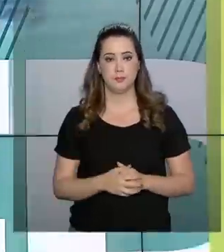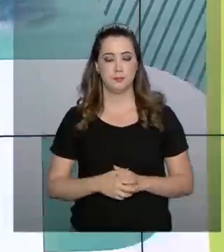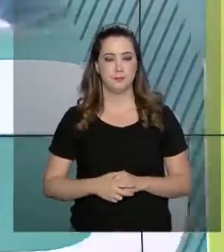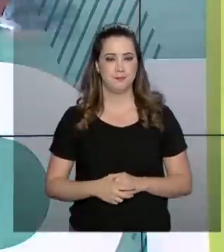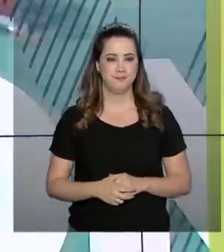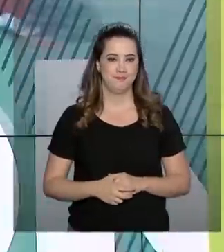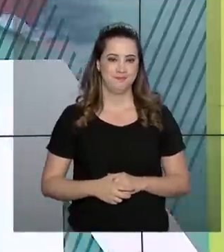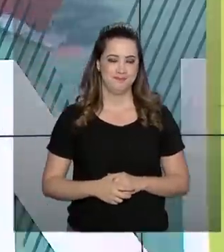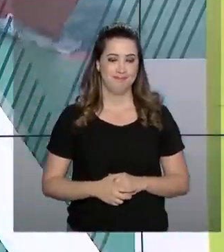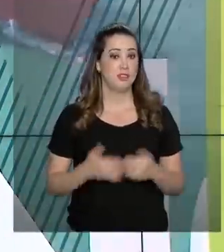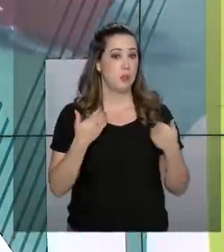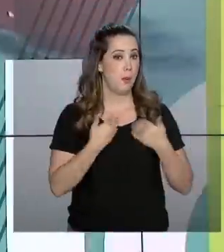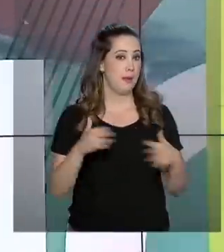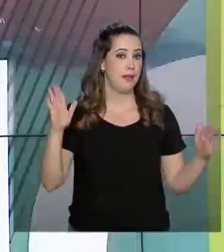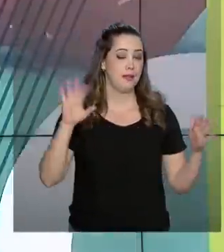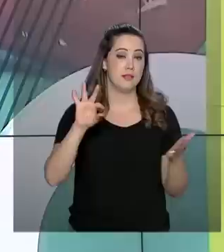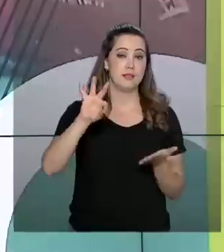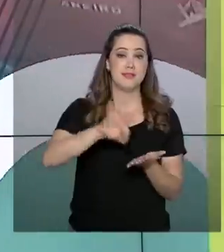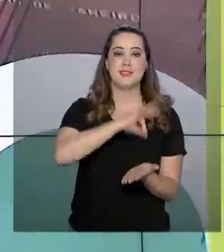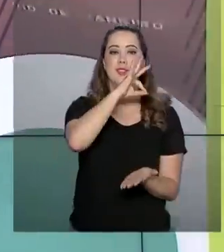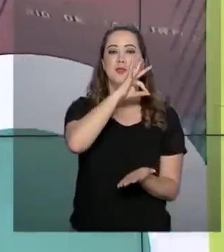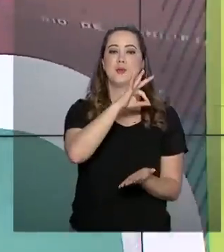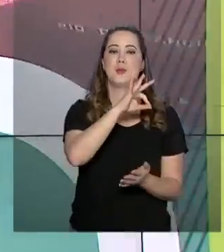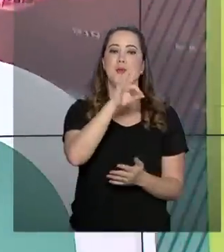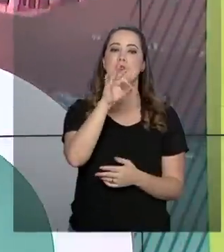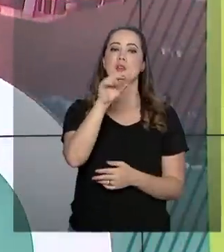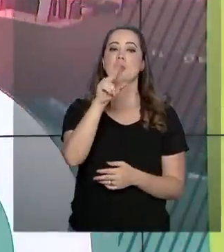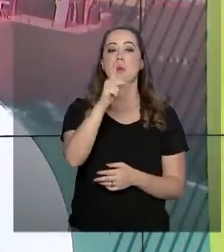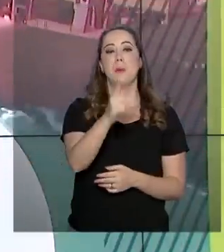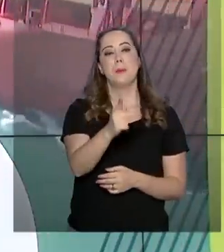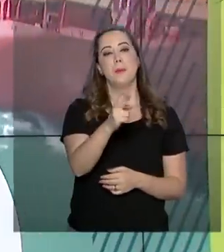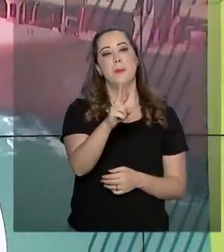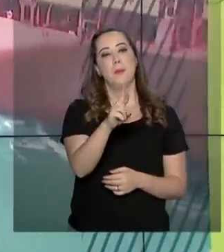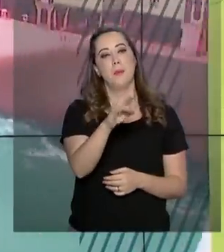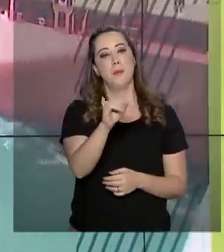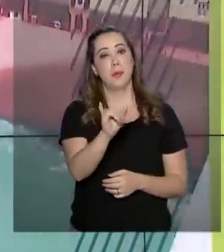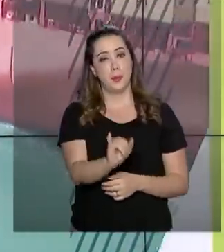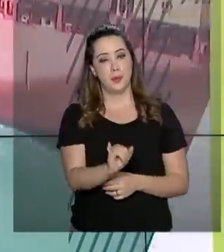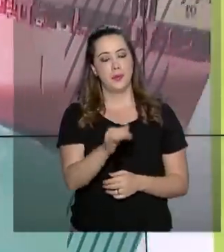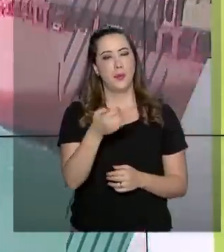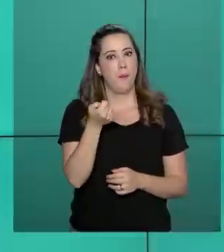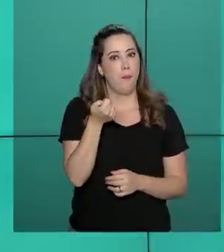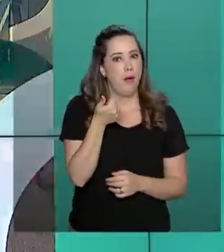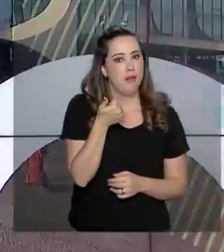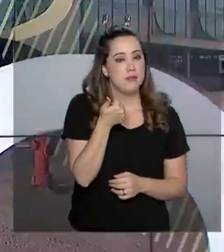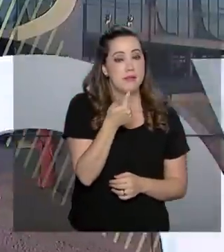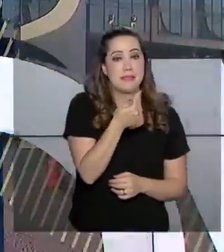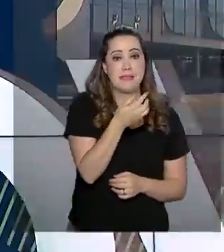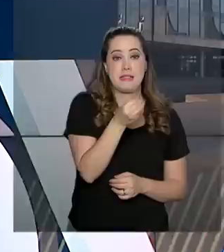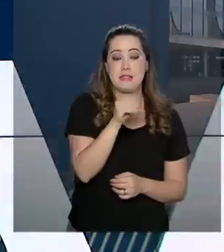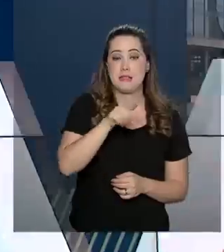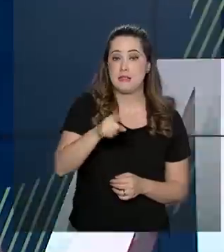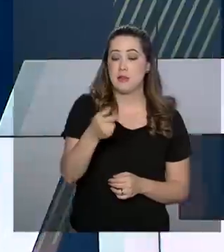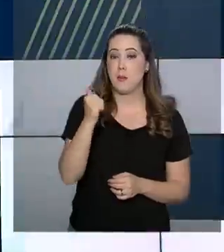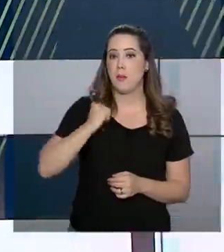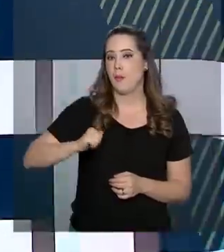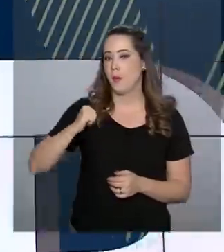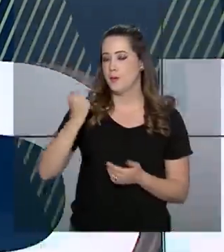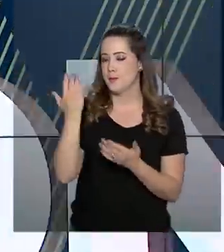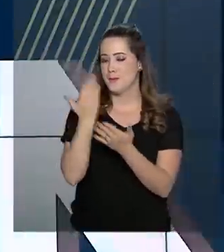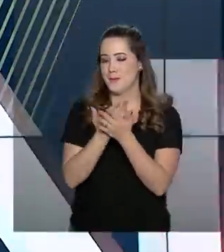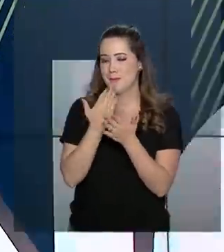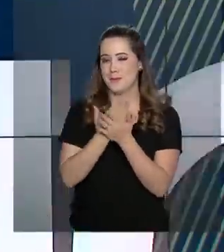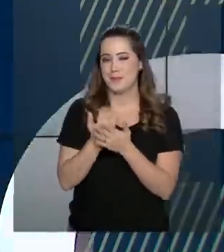Estão abertas as inscrições para o programa Universidade para Todos. São quase 170 mil bolsas de estudo